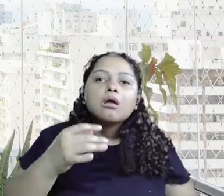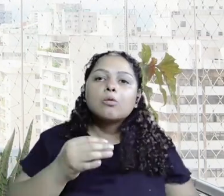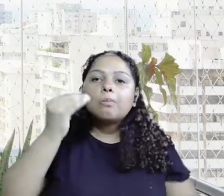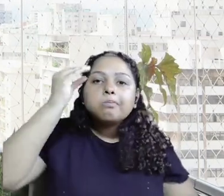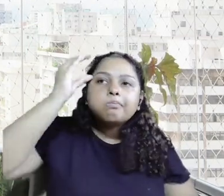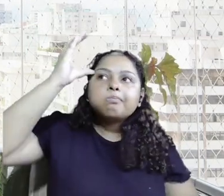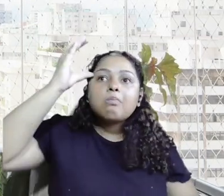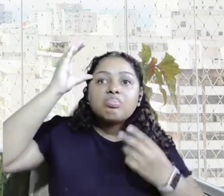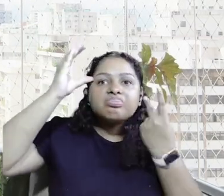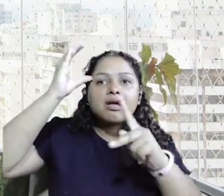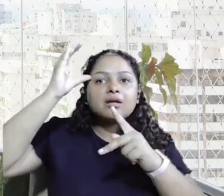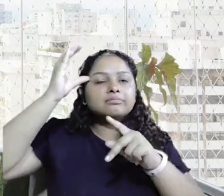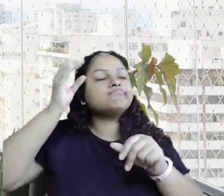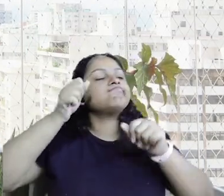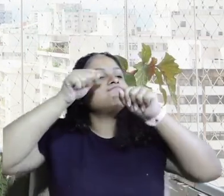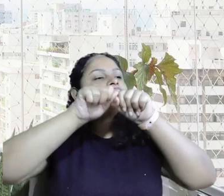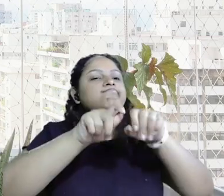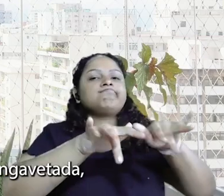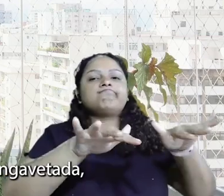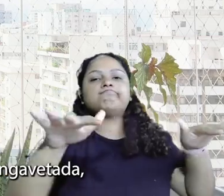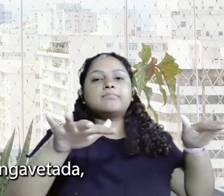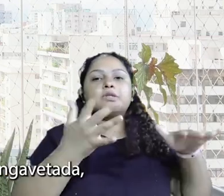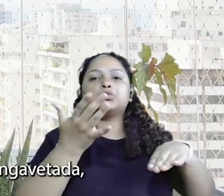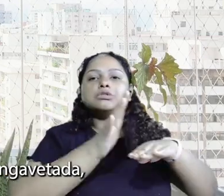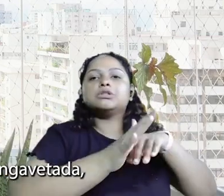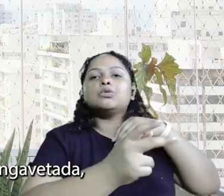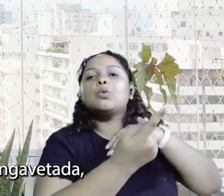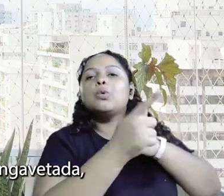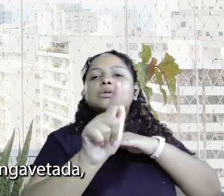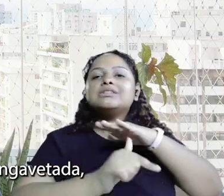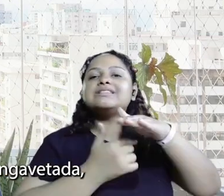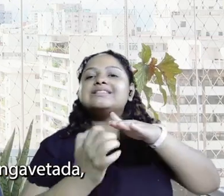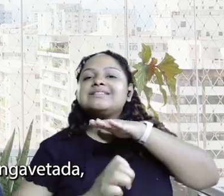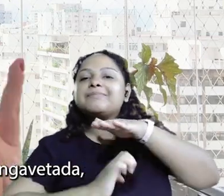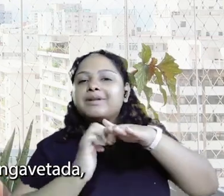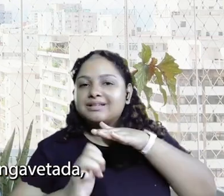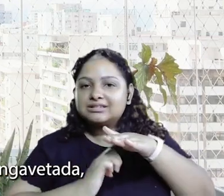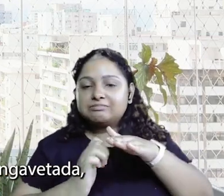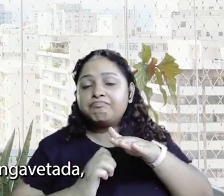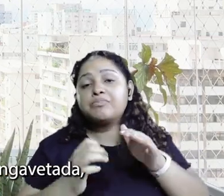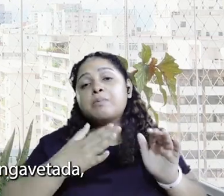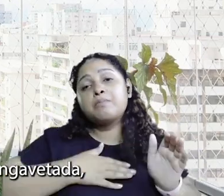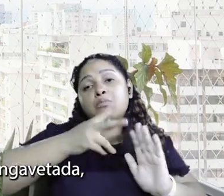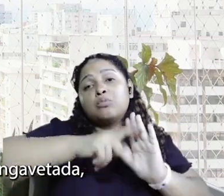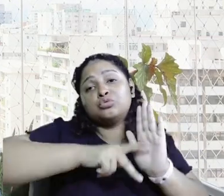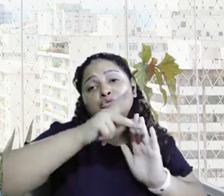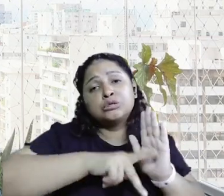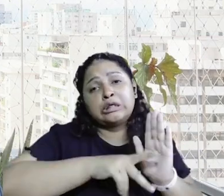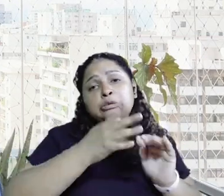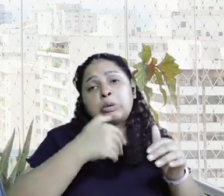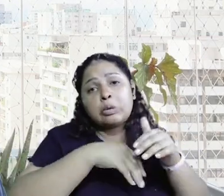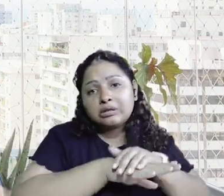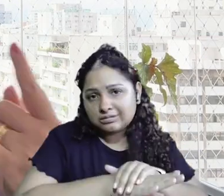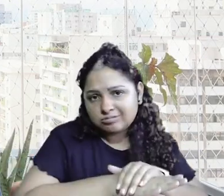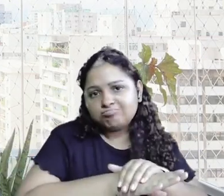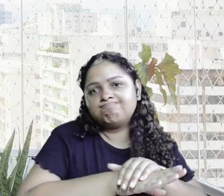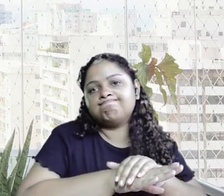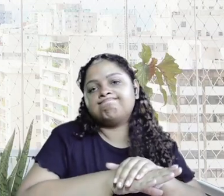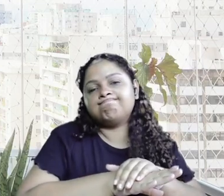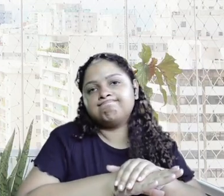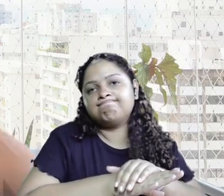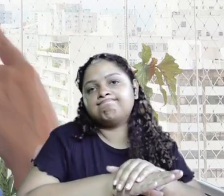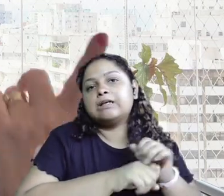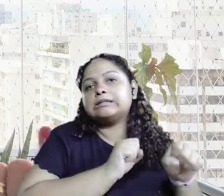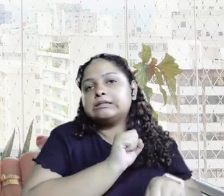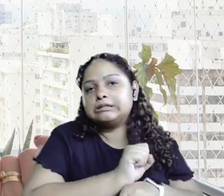conhecimento em outras empresas. Então, é assim que foi a Talento Sênior, ela foi engavetada, eu guardei com o CNPJ